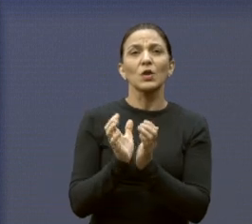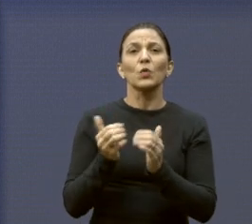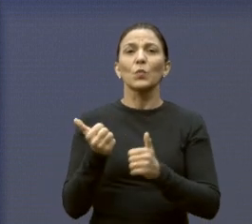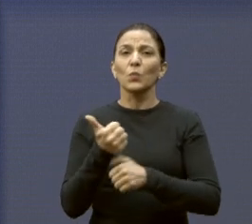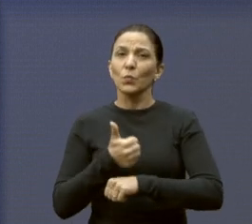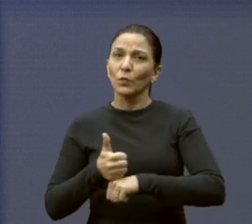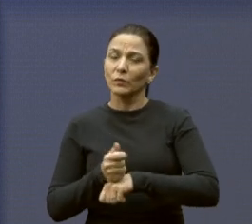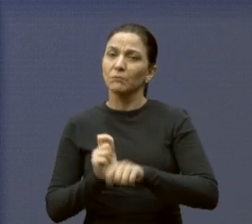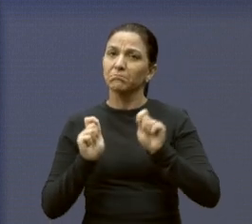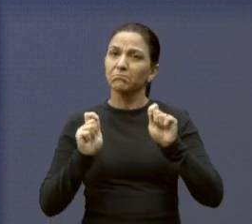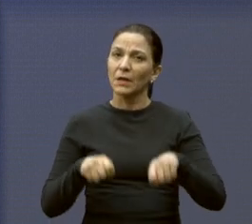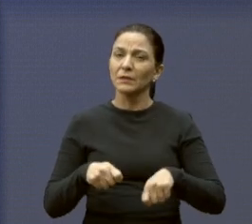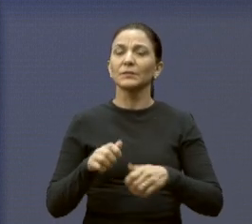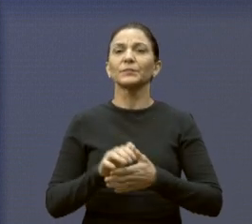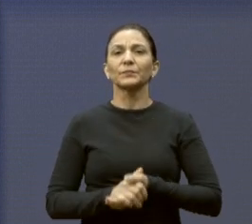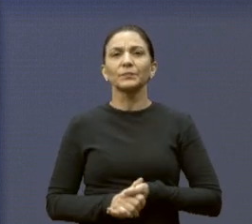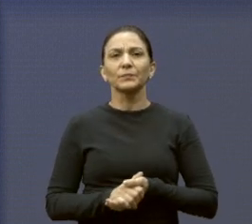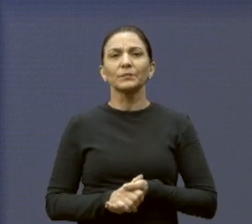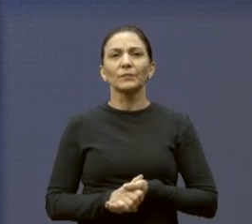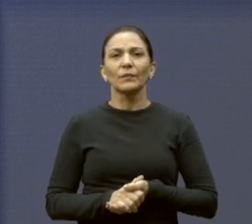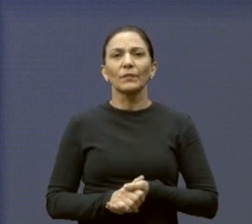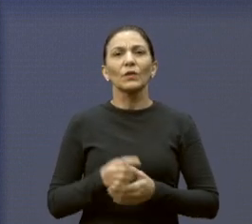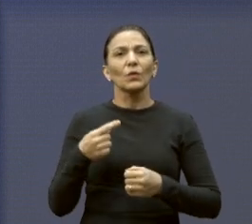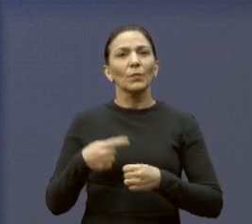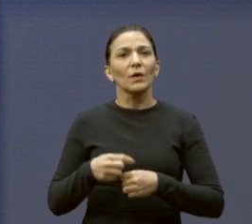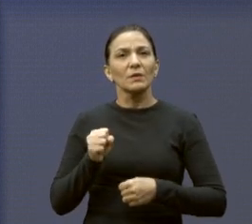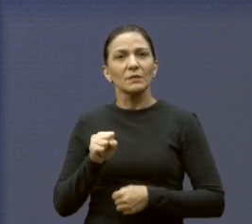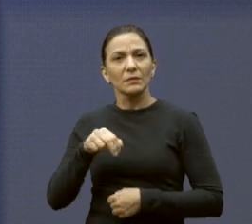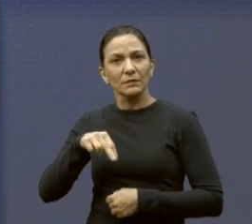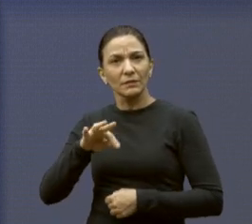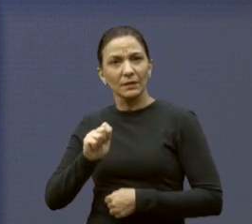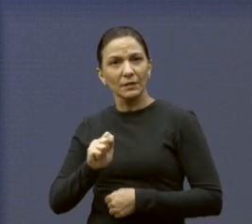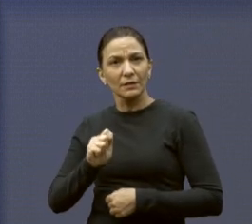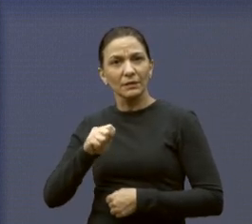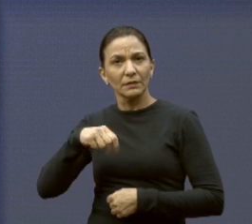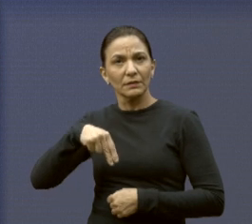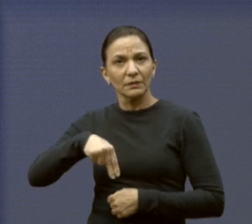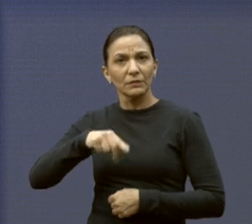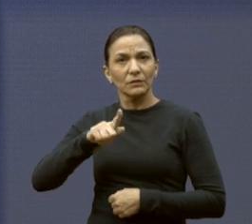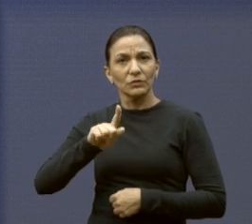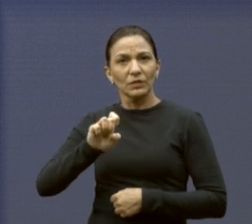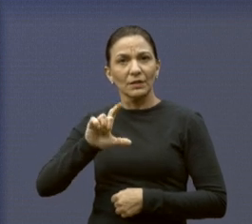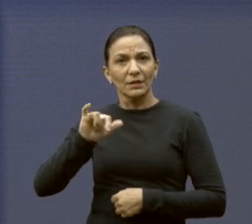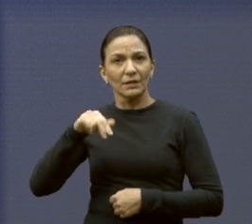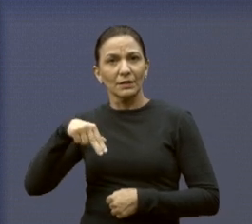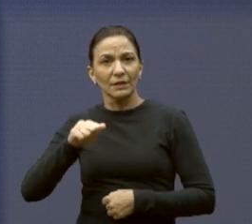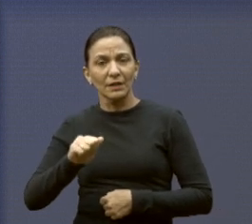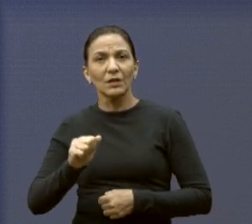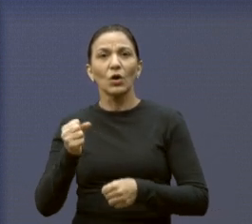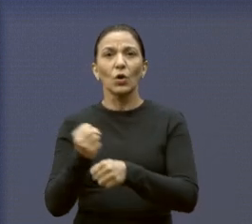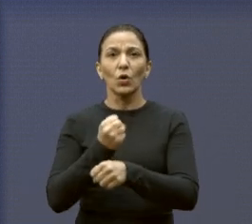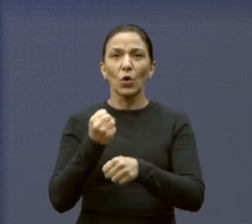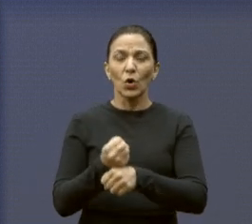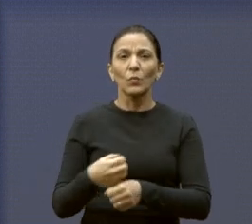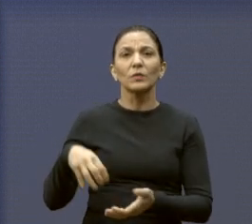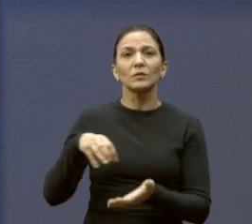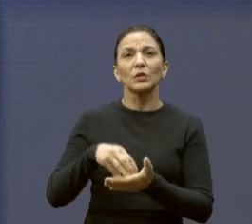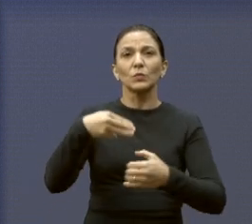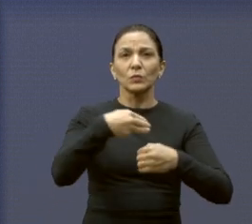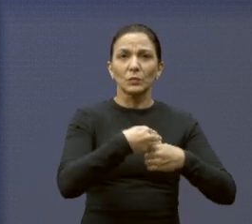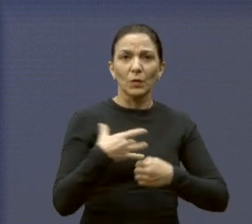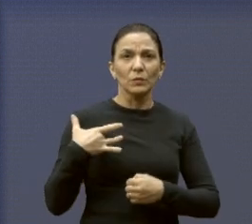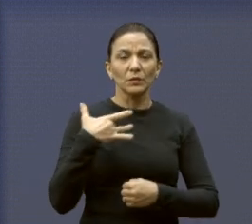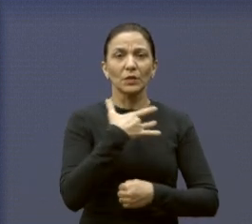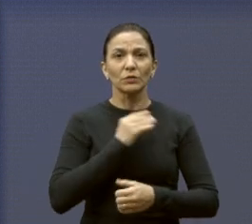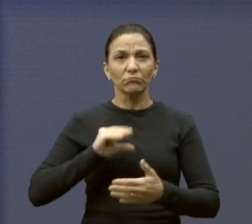profissionais. Agora há pouco, no Santa Gelina, foi autorizada a obra de reforma do Centro Municipal de Saúde. São